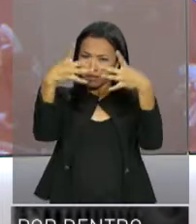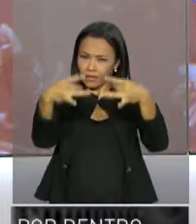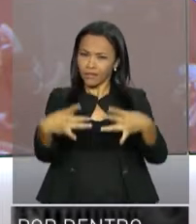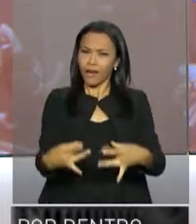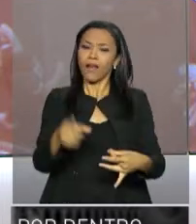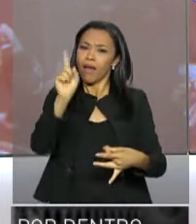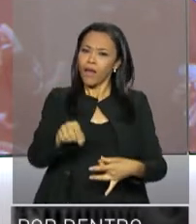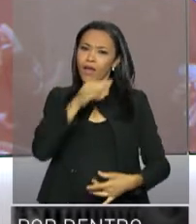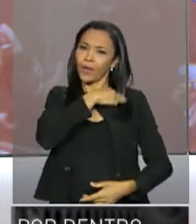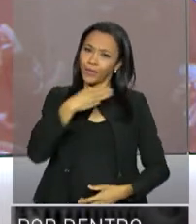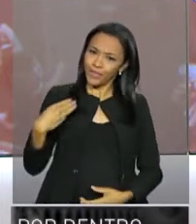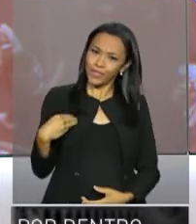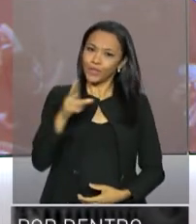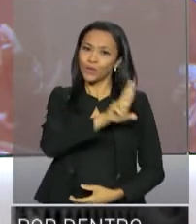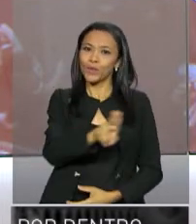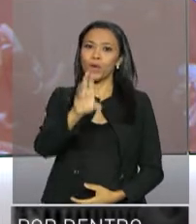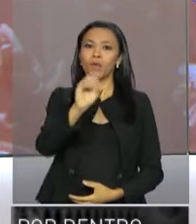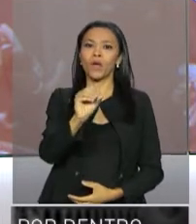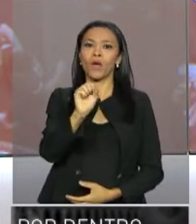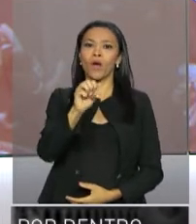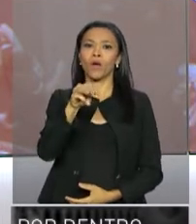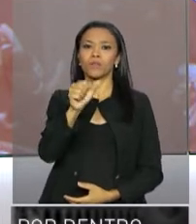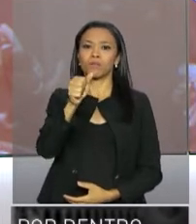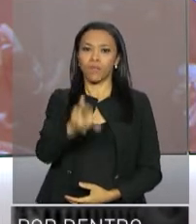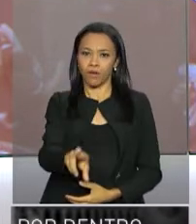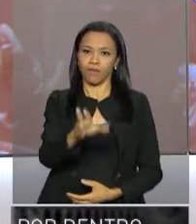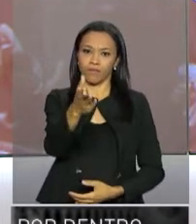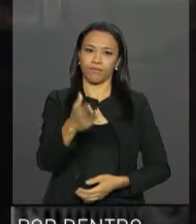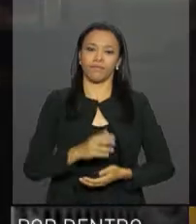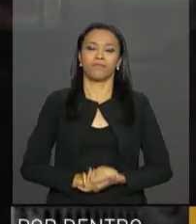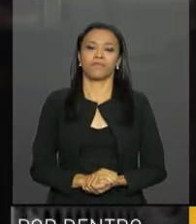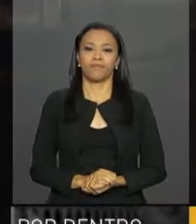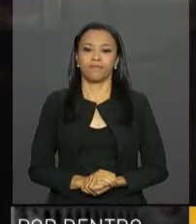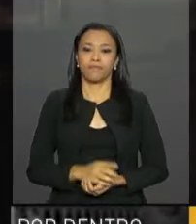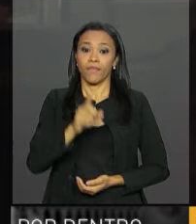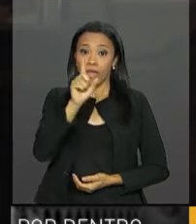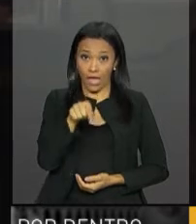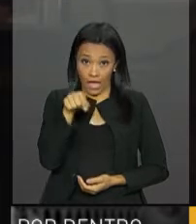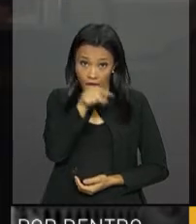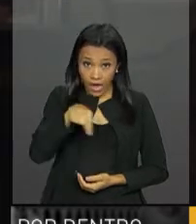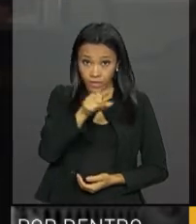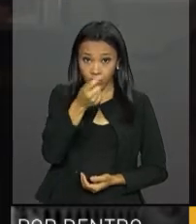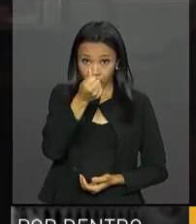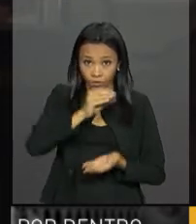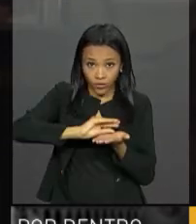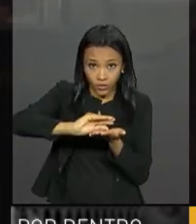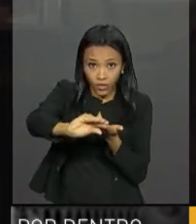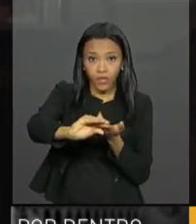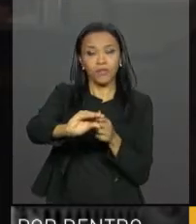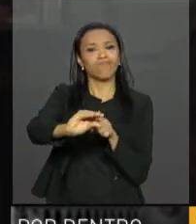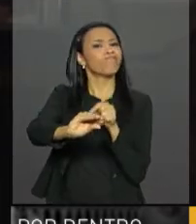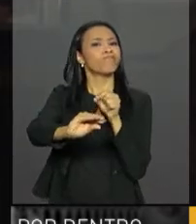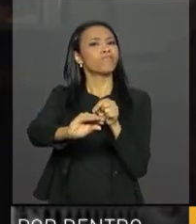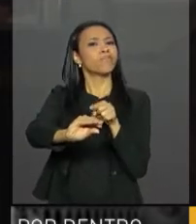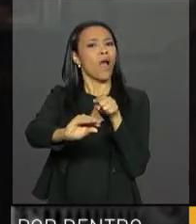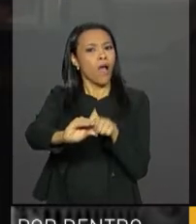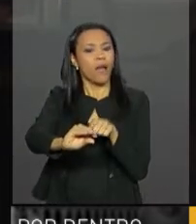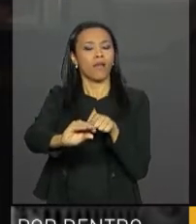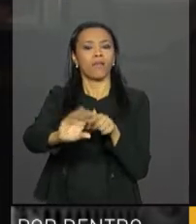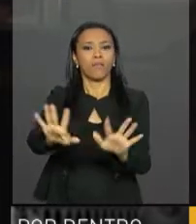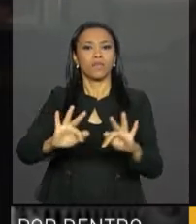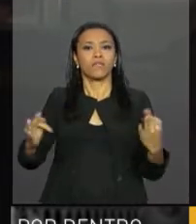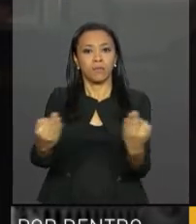ministro do Desenvolvimento Social e Agrário, Osmar Terra. São recursos para que as famílias tenham